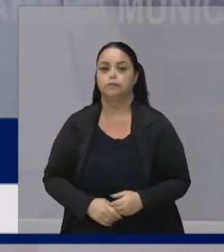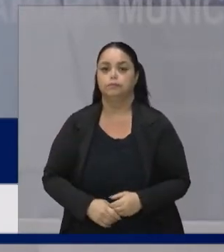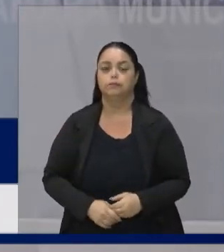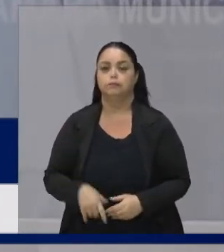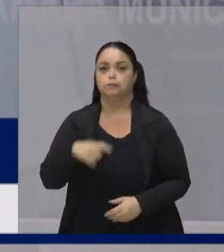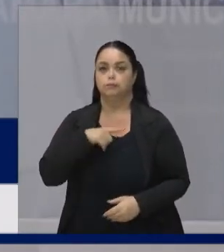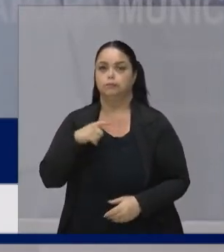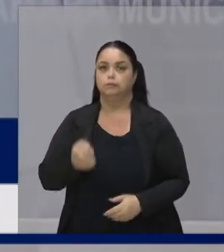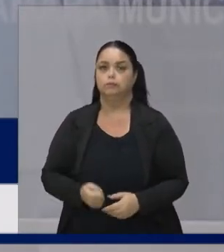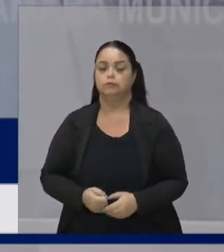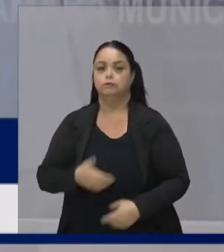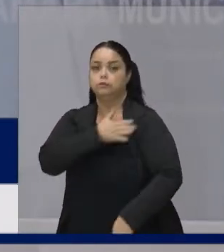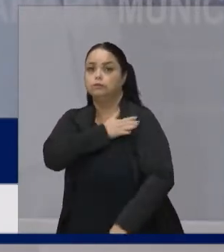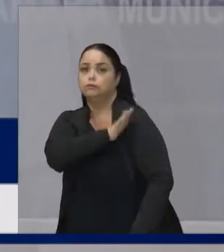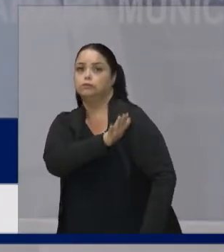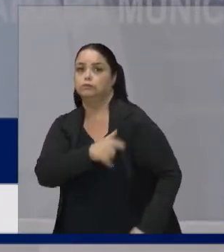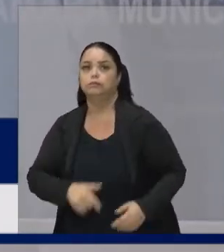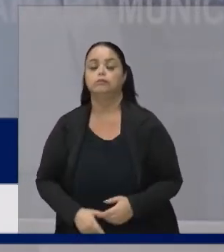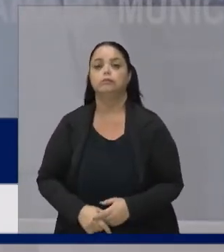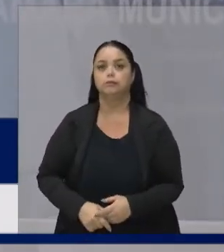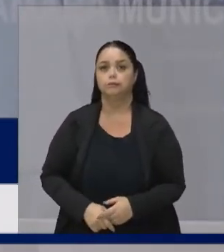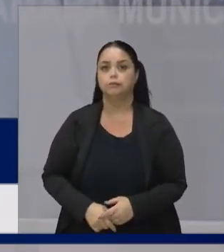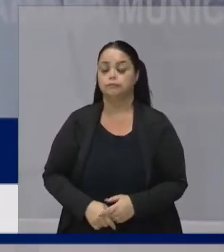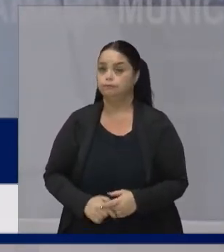Eu tive que lidar com o preconceito Naquele momento